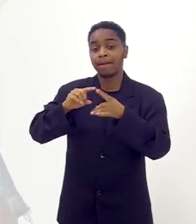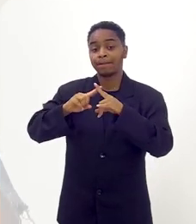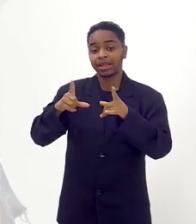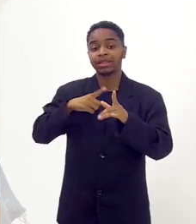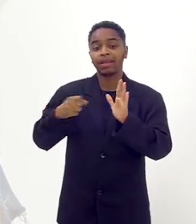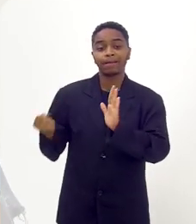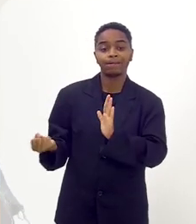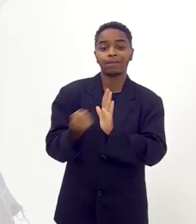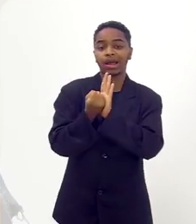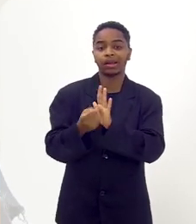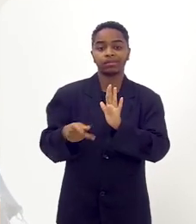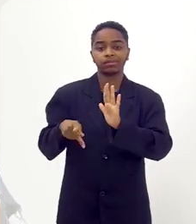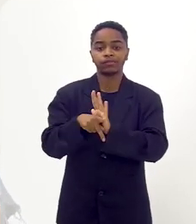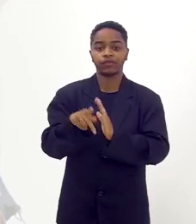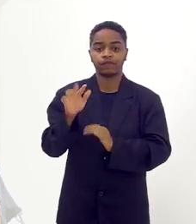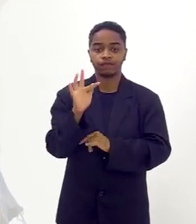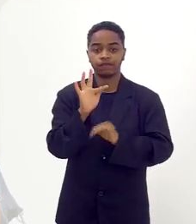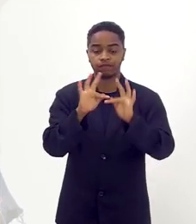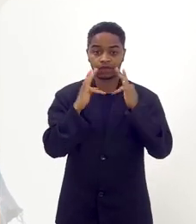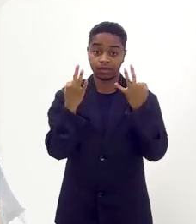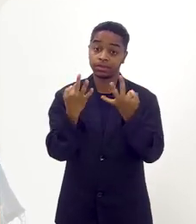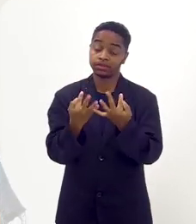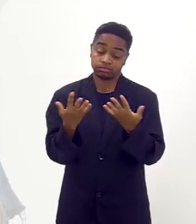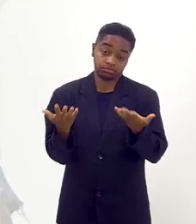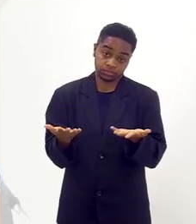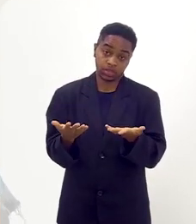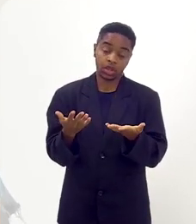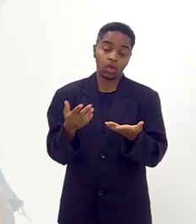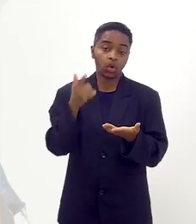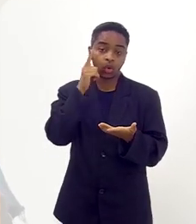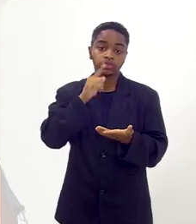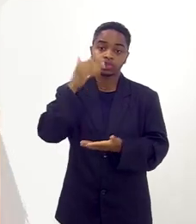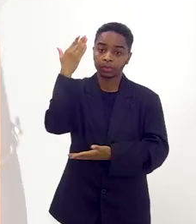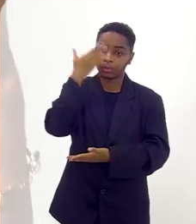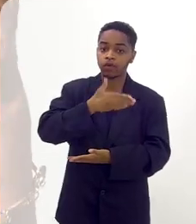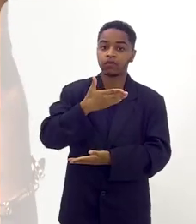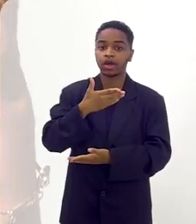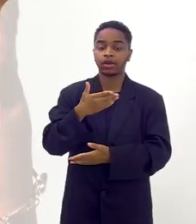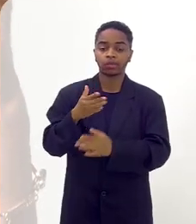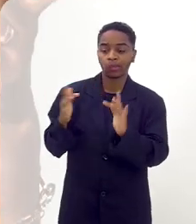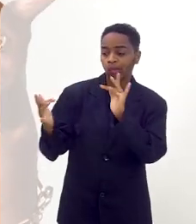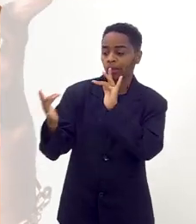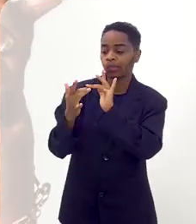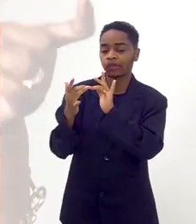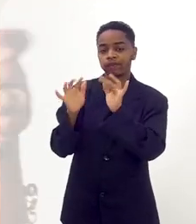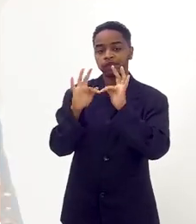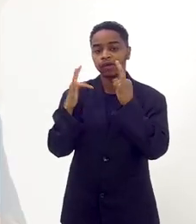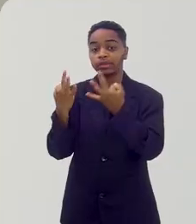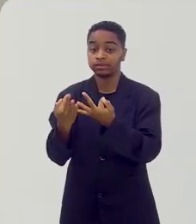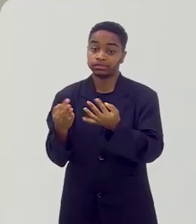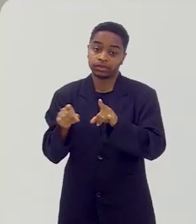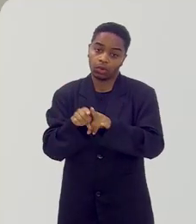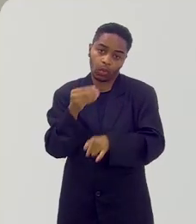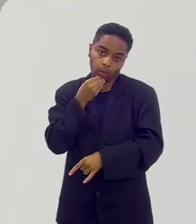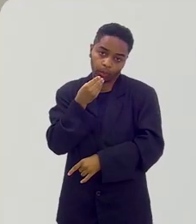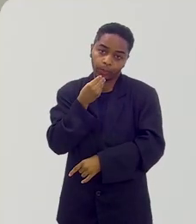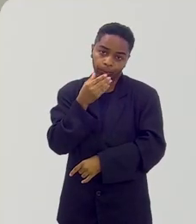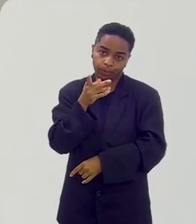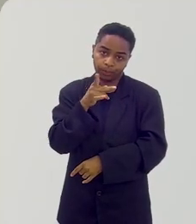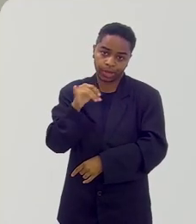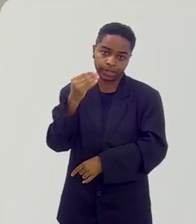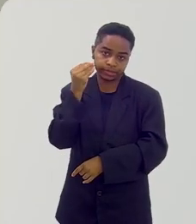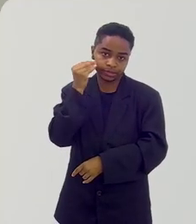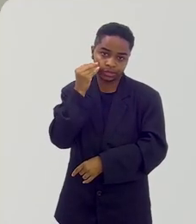tinha a marca da família. E aí conseguiu-se chegar até a família e o pai,